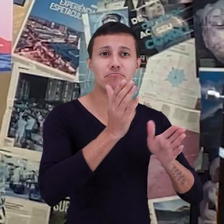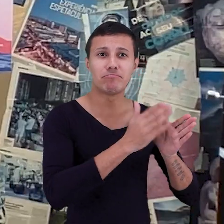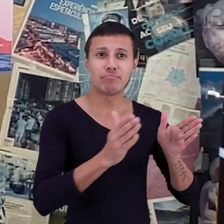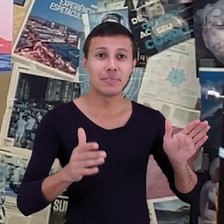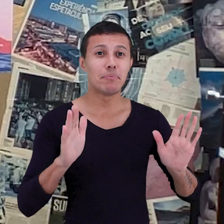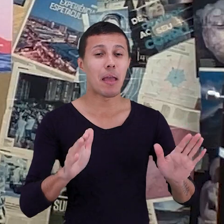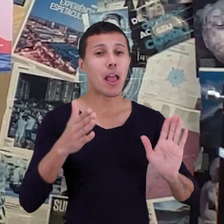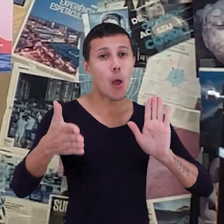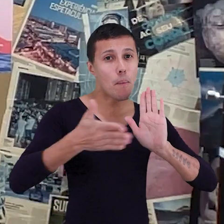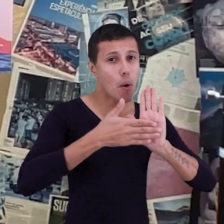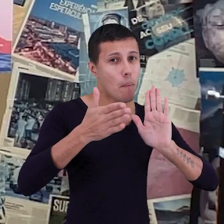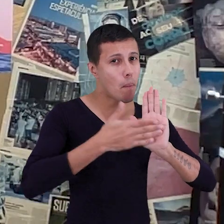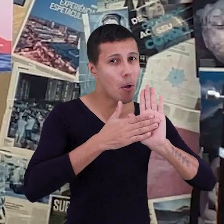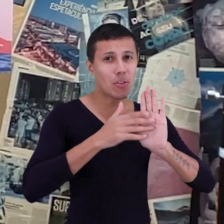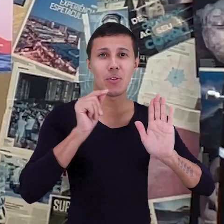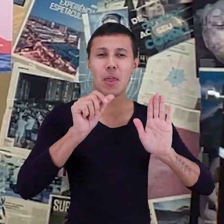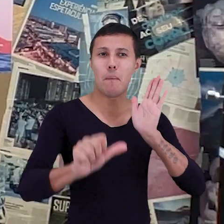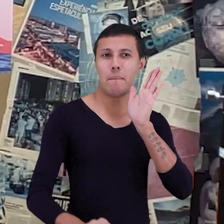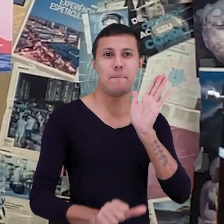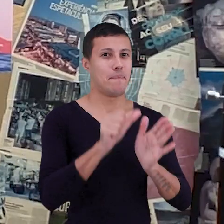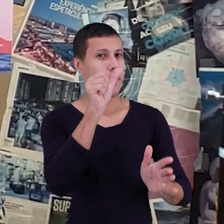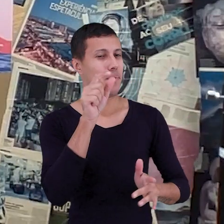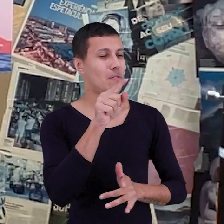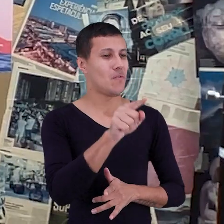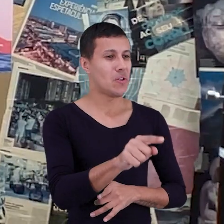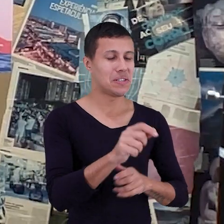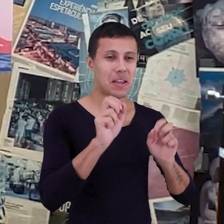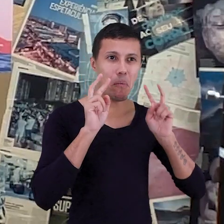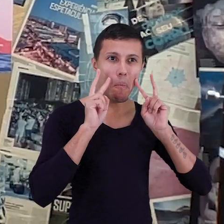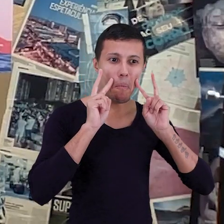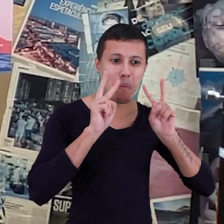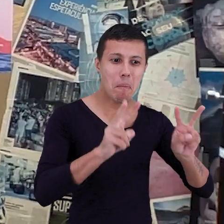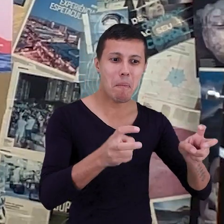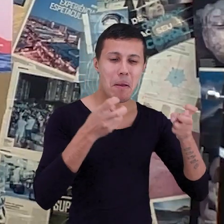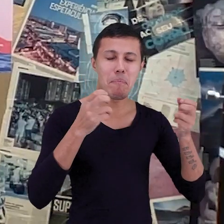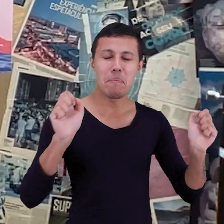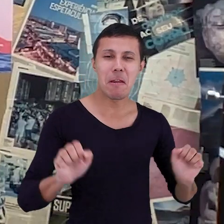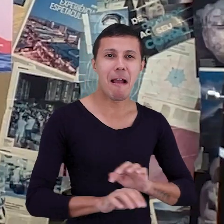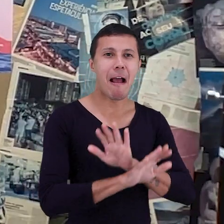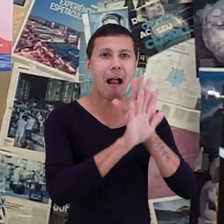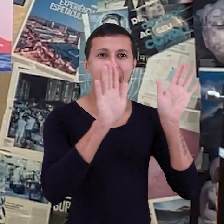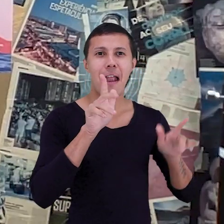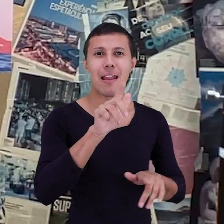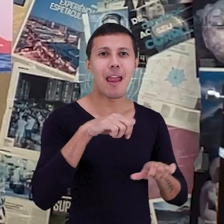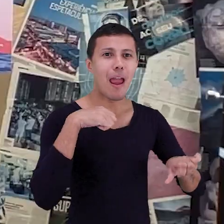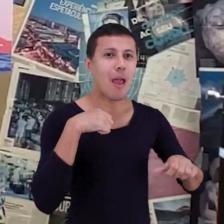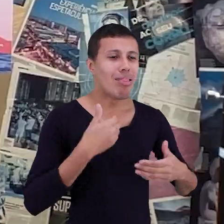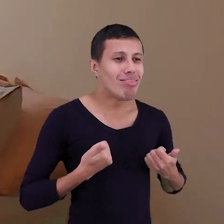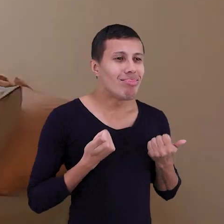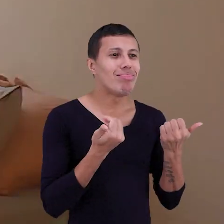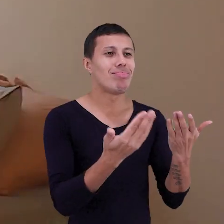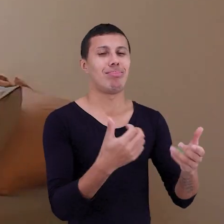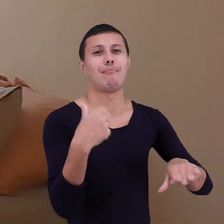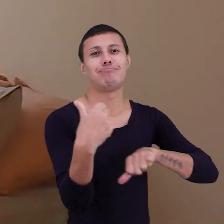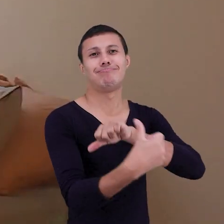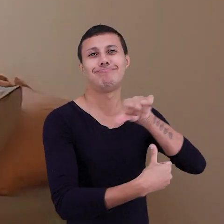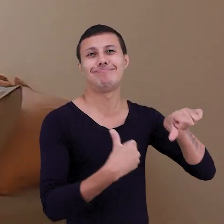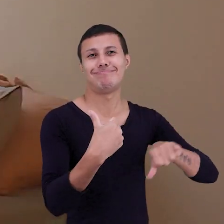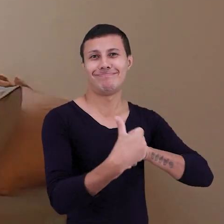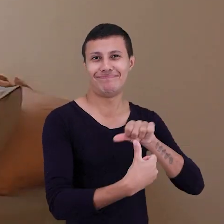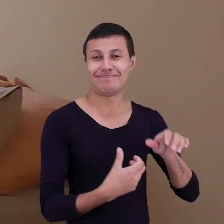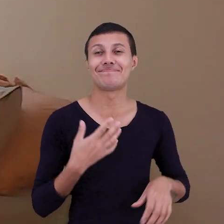que o propósito é a primeira coisa, né? Você, nitidamente, aí está querendo promover transformações. É,